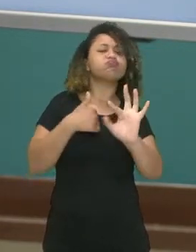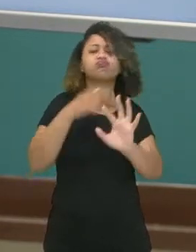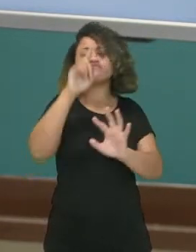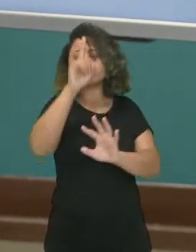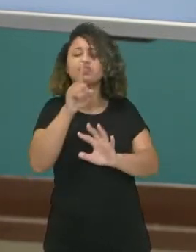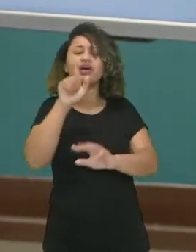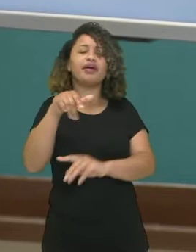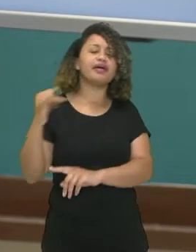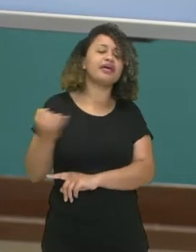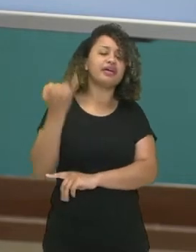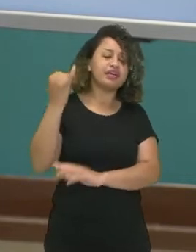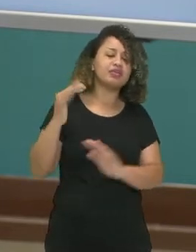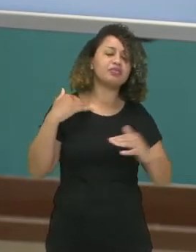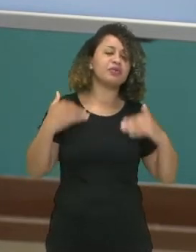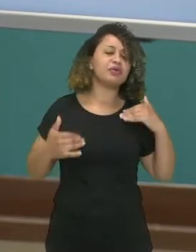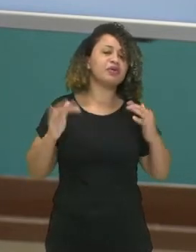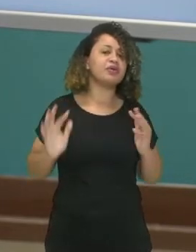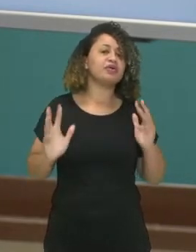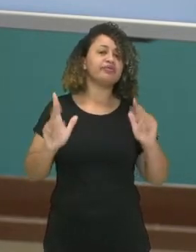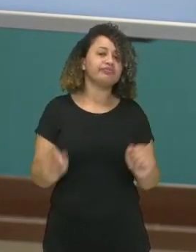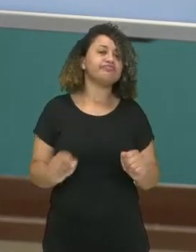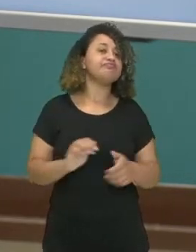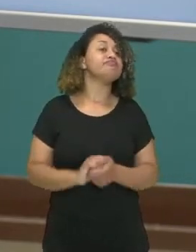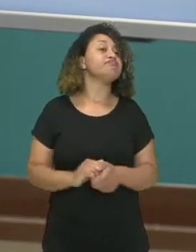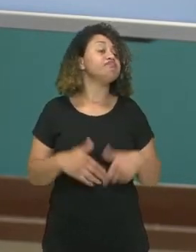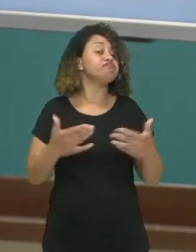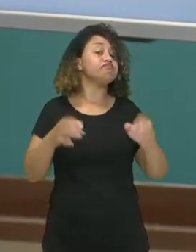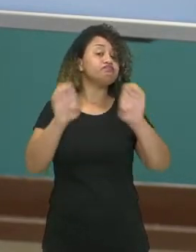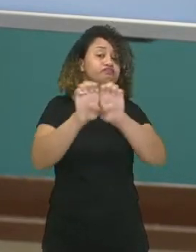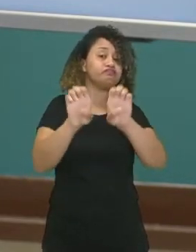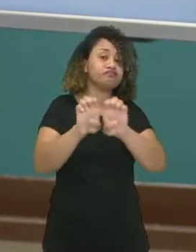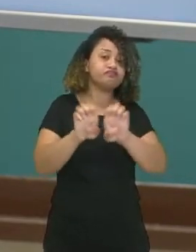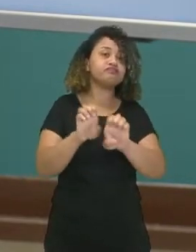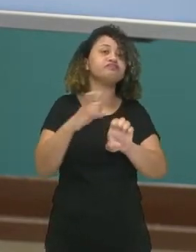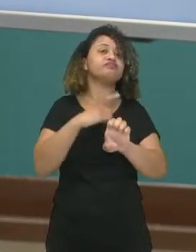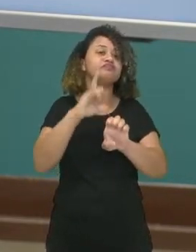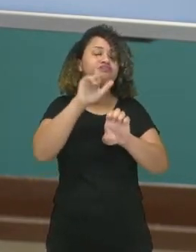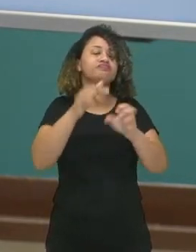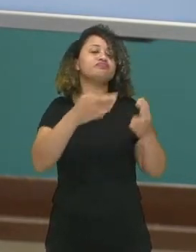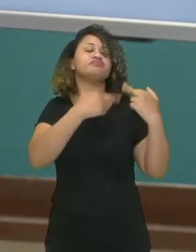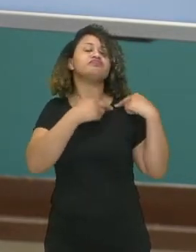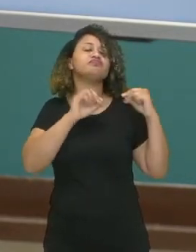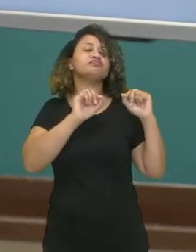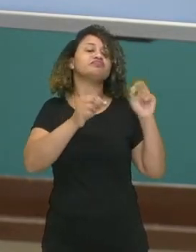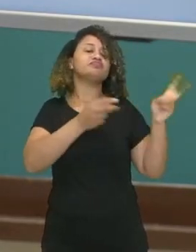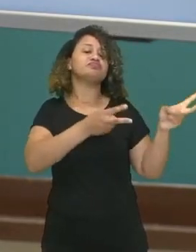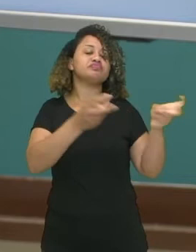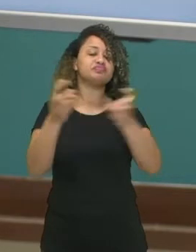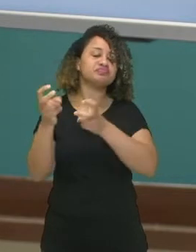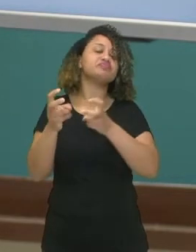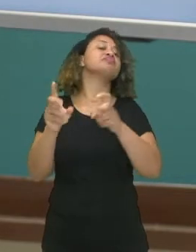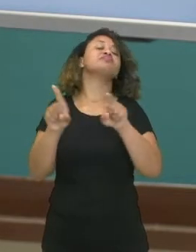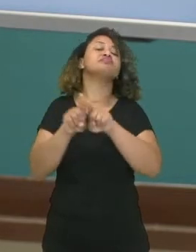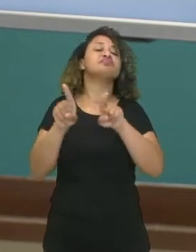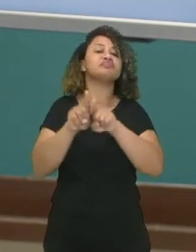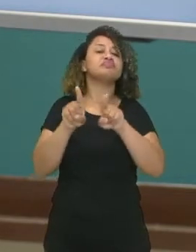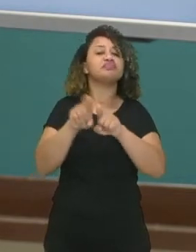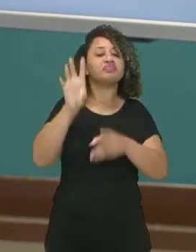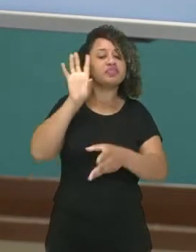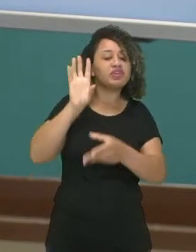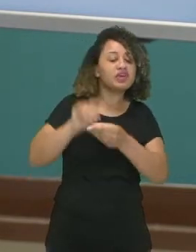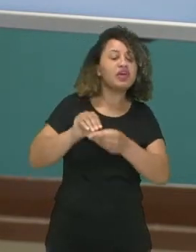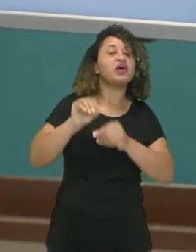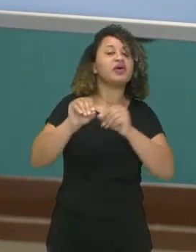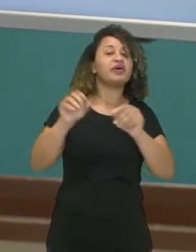importante para o nosso corpo. O conjunto de estruturas responsáveis por perceber e interpretar